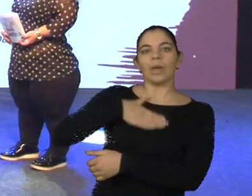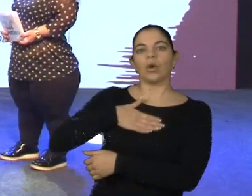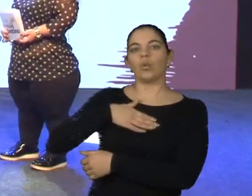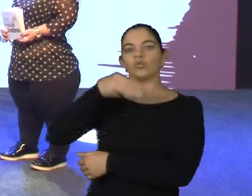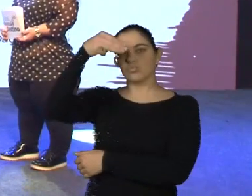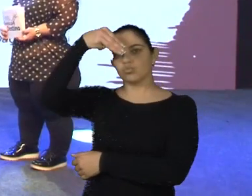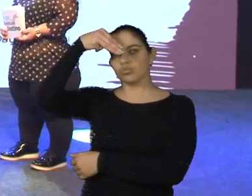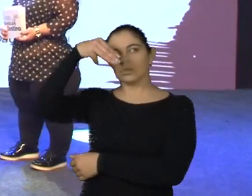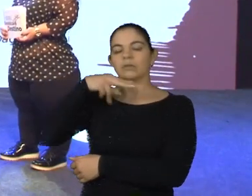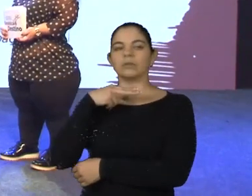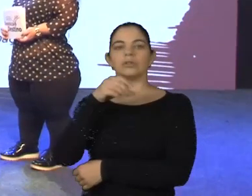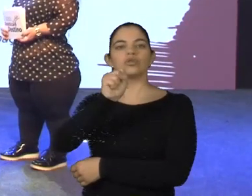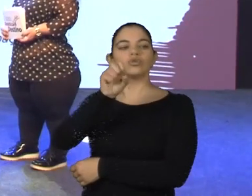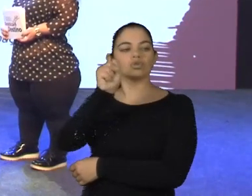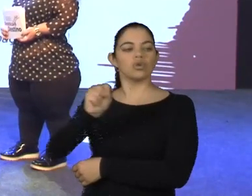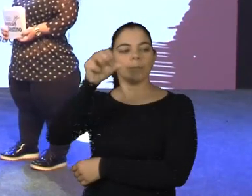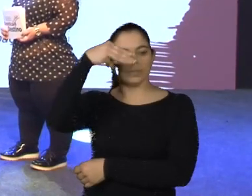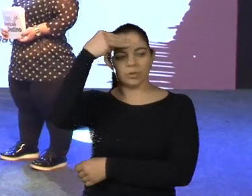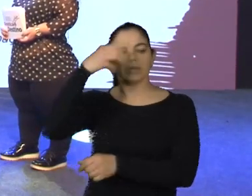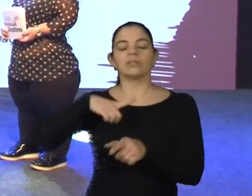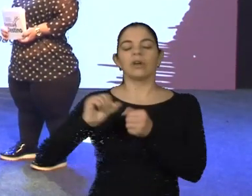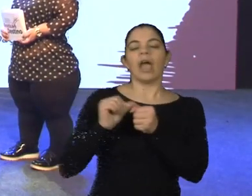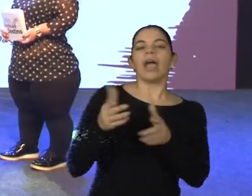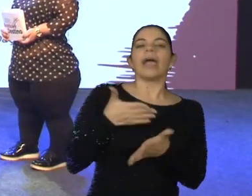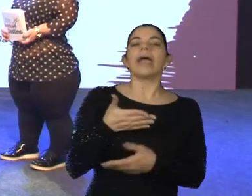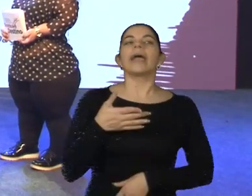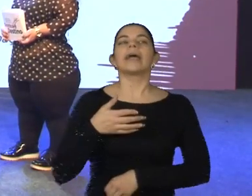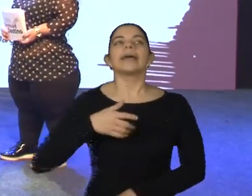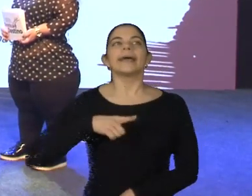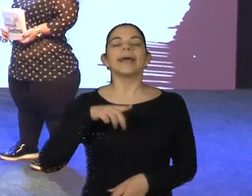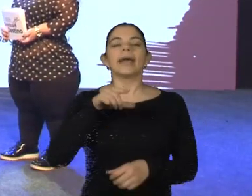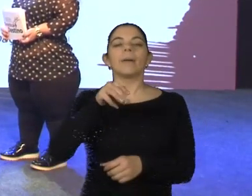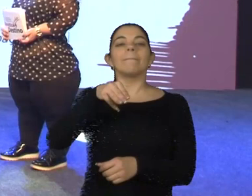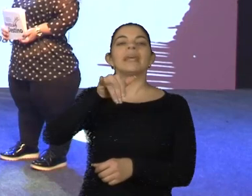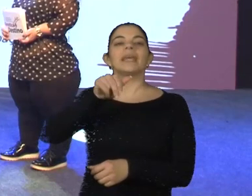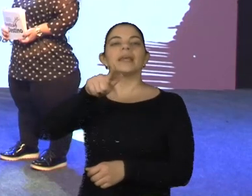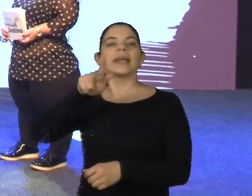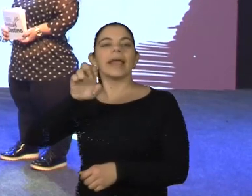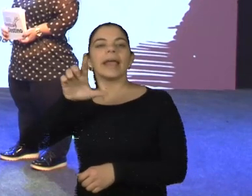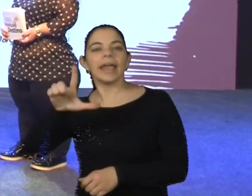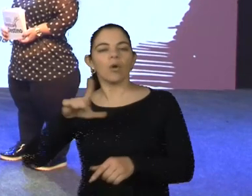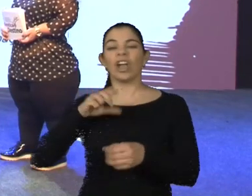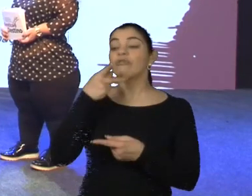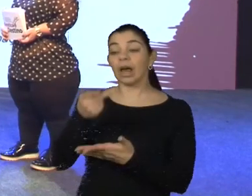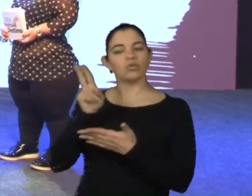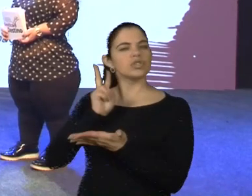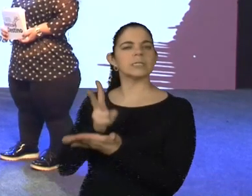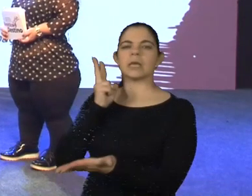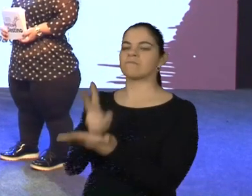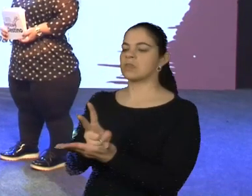que tem trissomia do 21, além de algumas outras coisinhas, e desde então, e eu falo para todo mundo que a